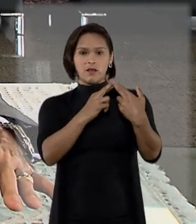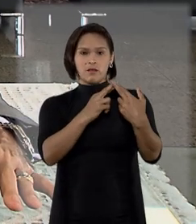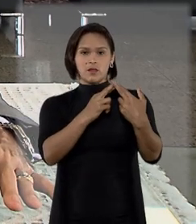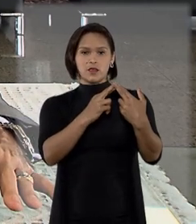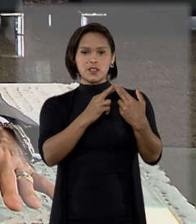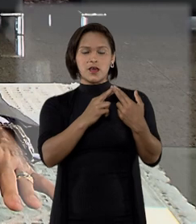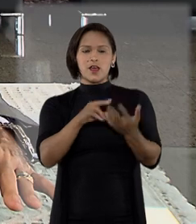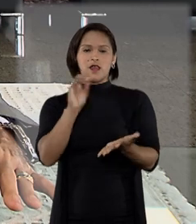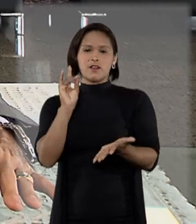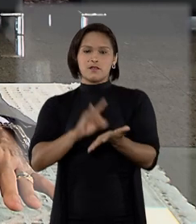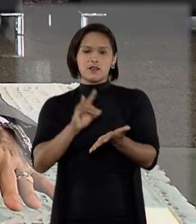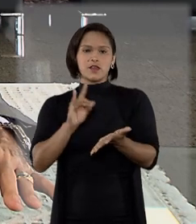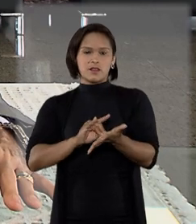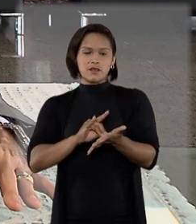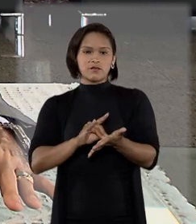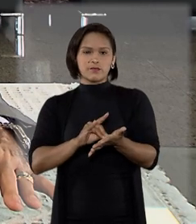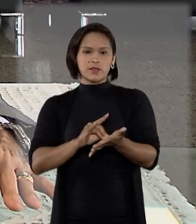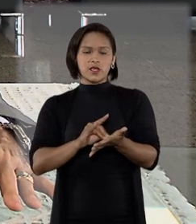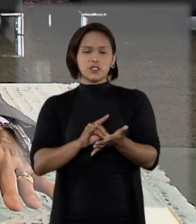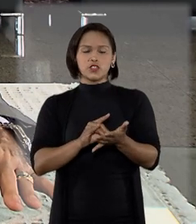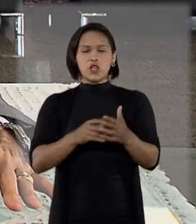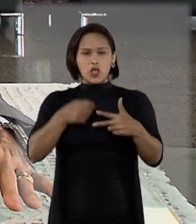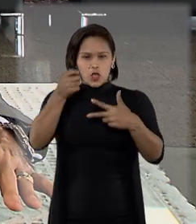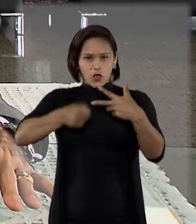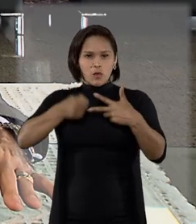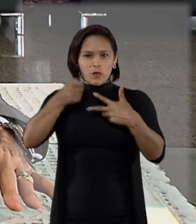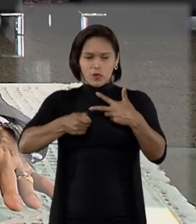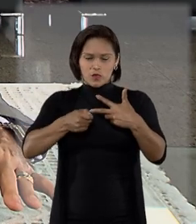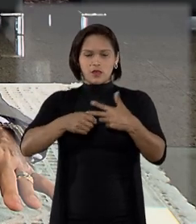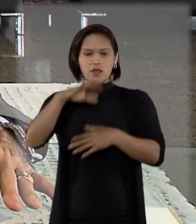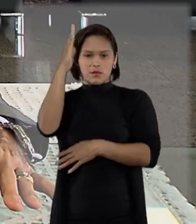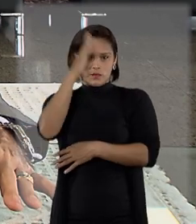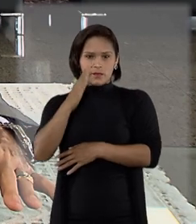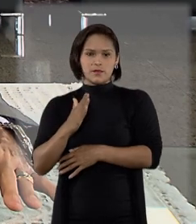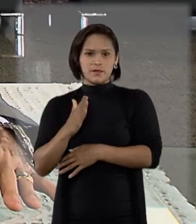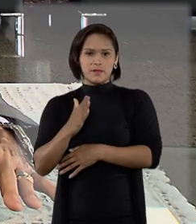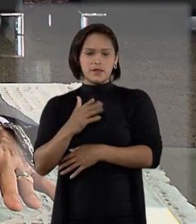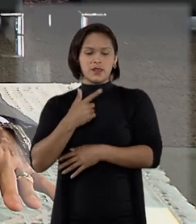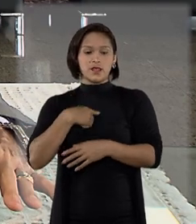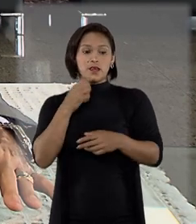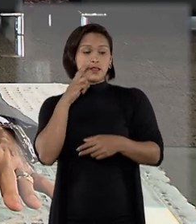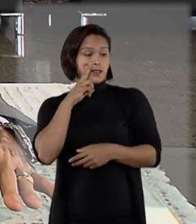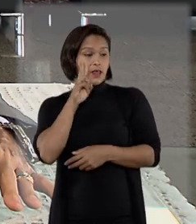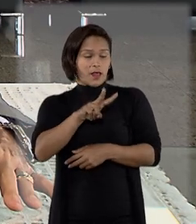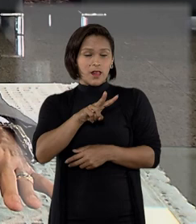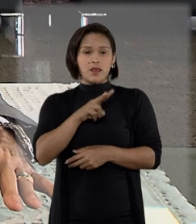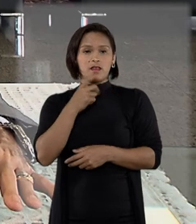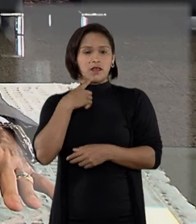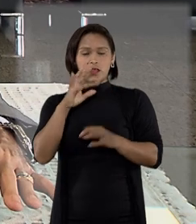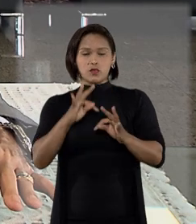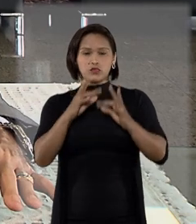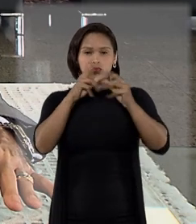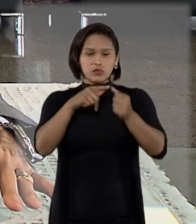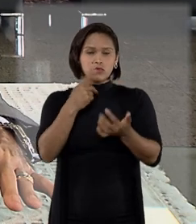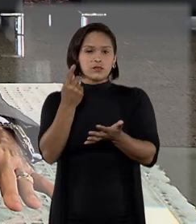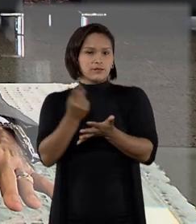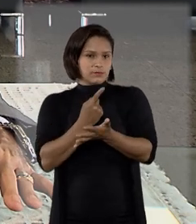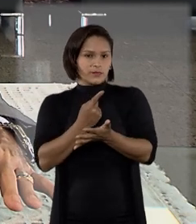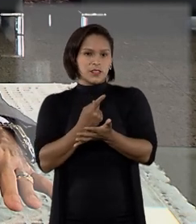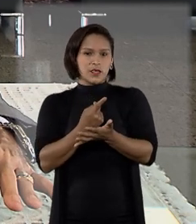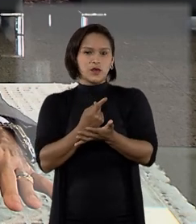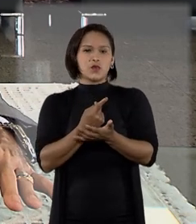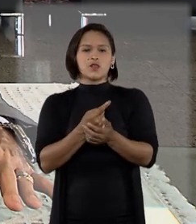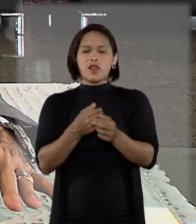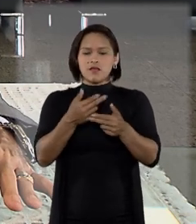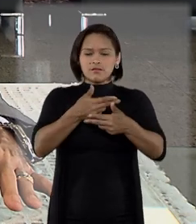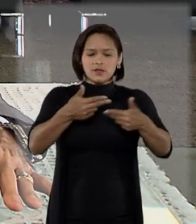a certeza de que o Poder Judiciário brasileiro está atento e alerta às questões